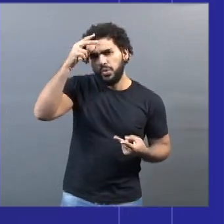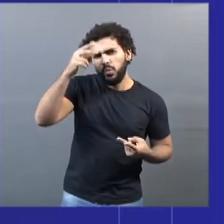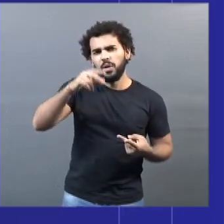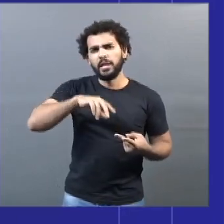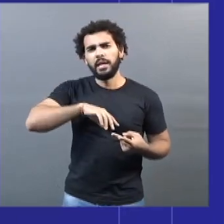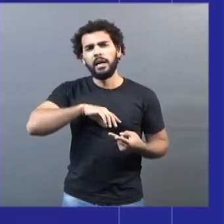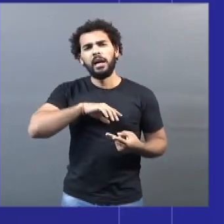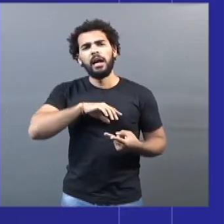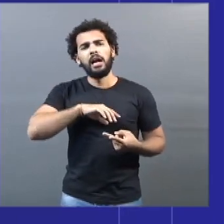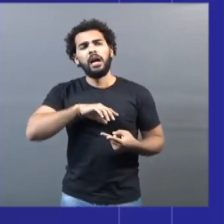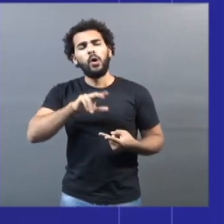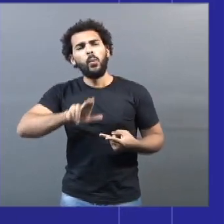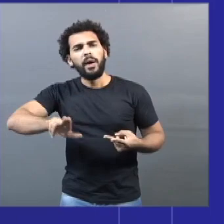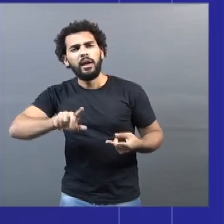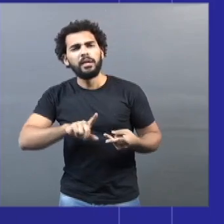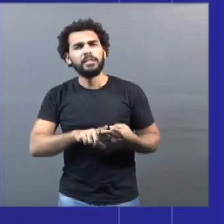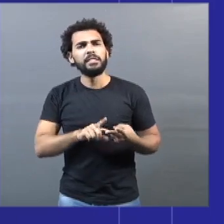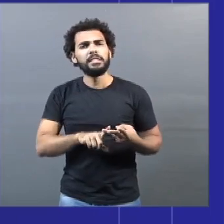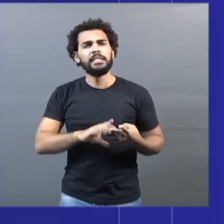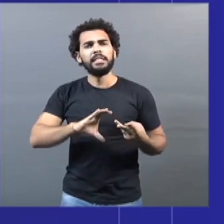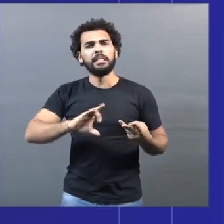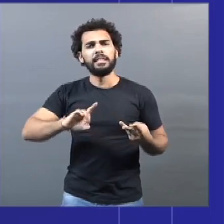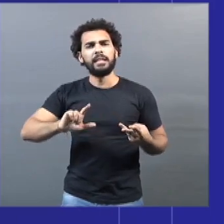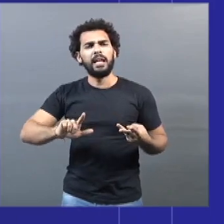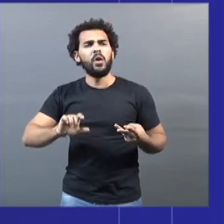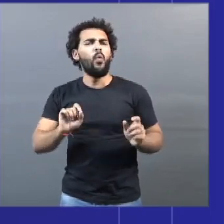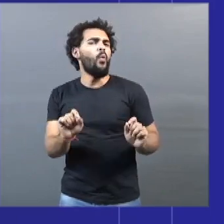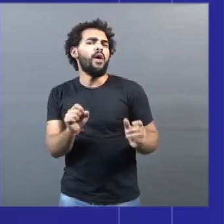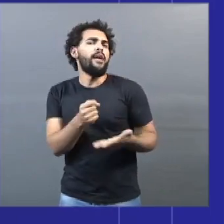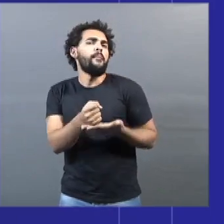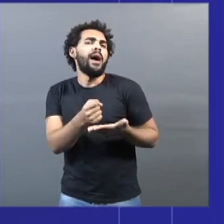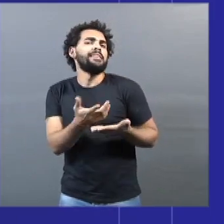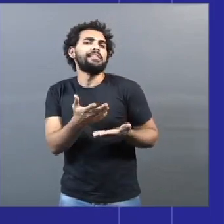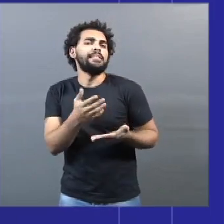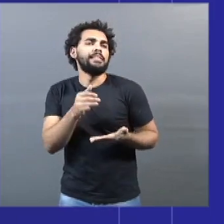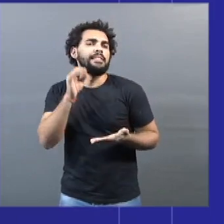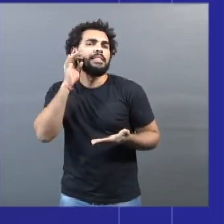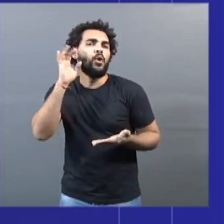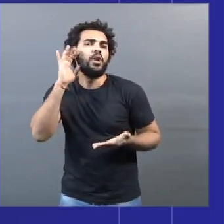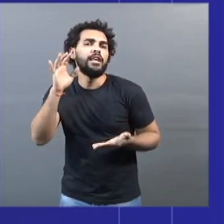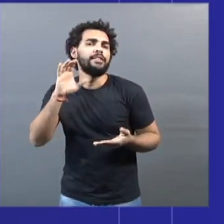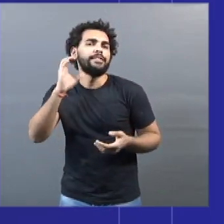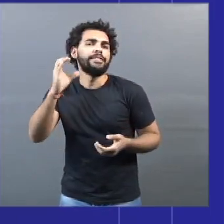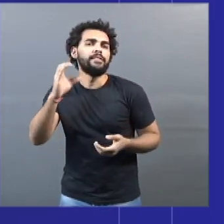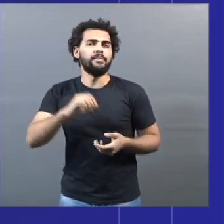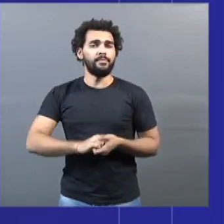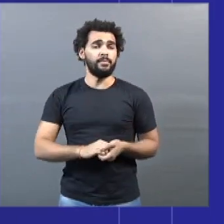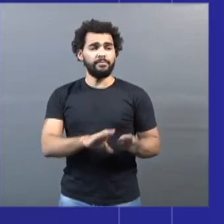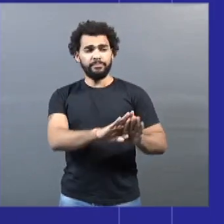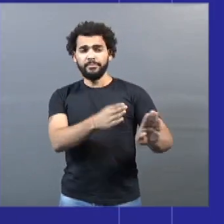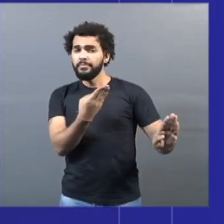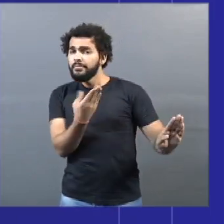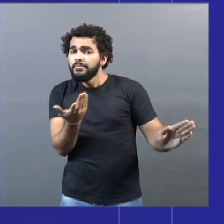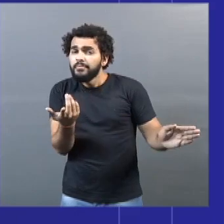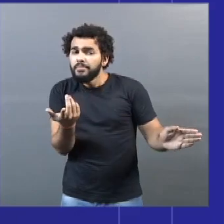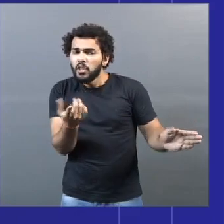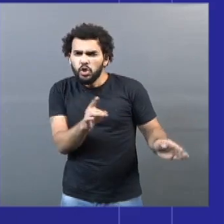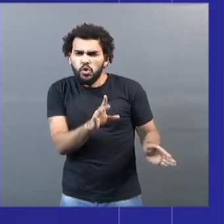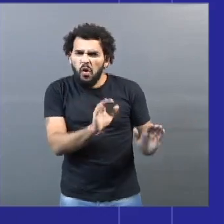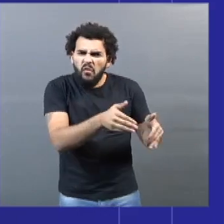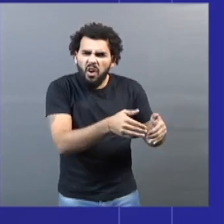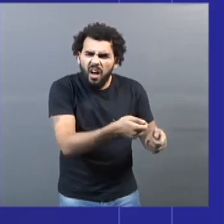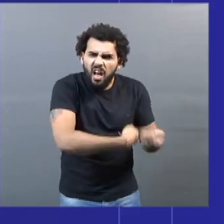quais os embasamentos científicos que eles usam para abrir o comércio, além dos motivos econômicos,